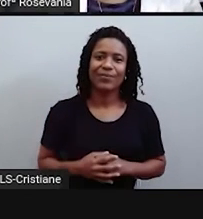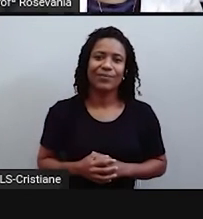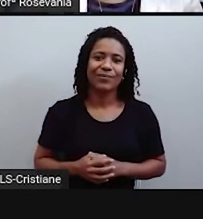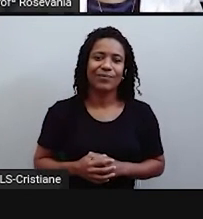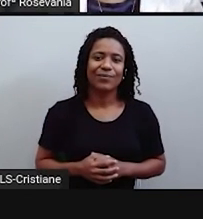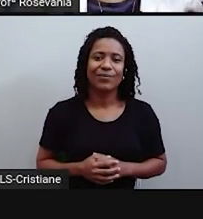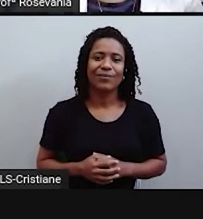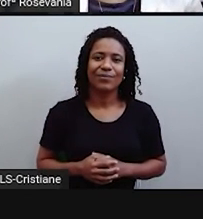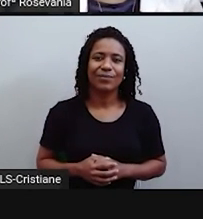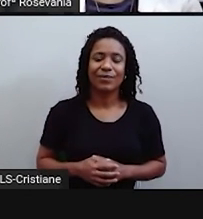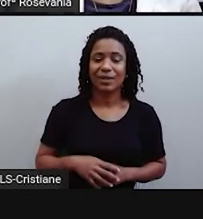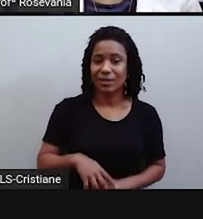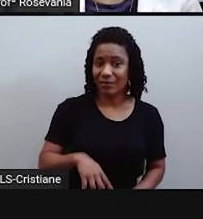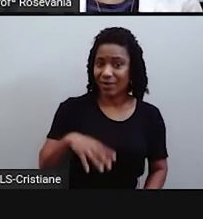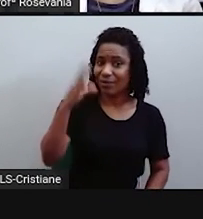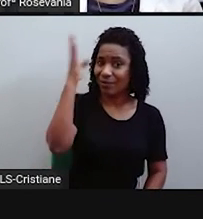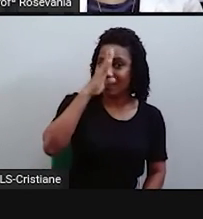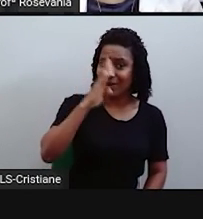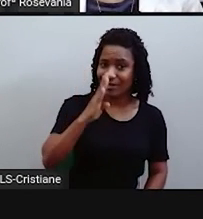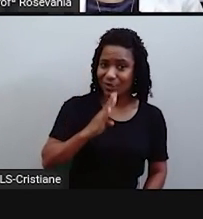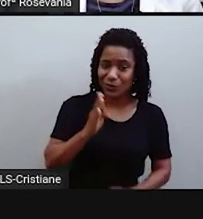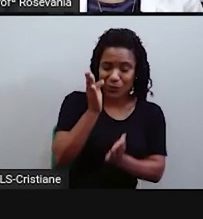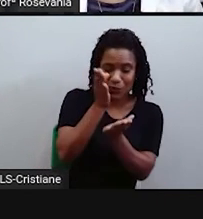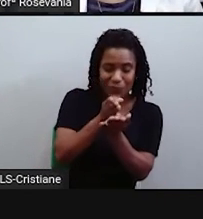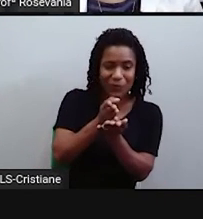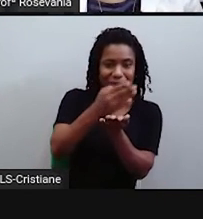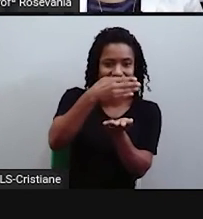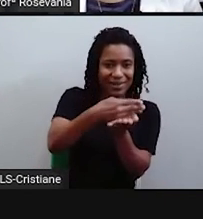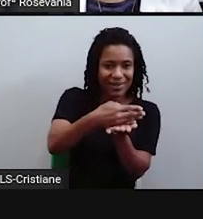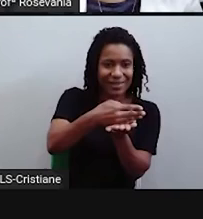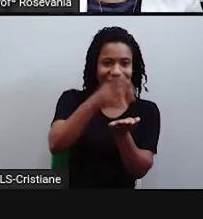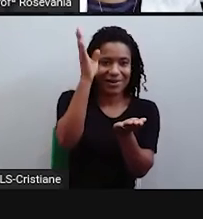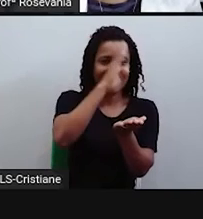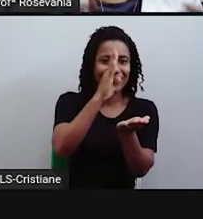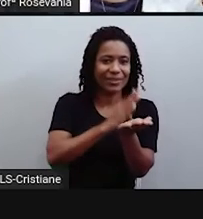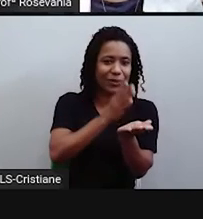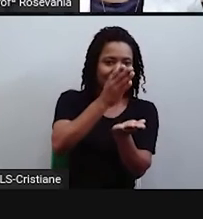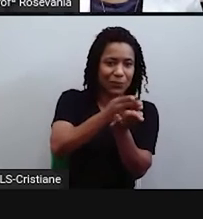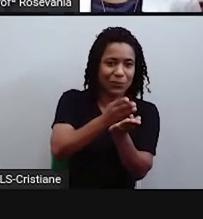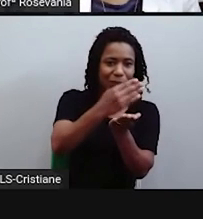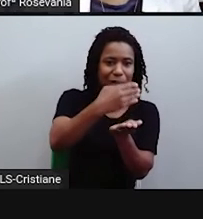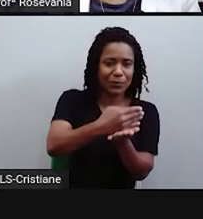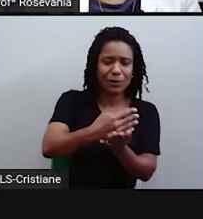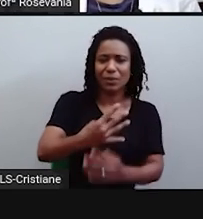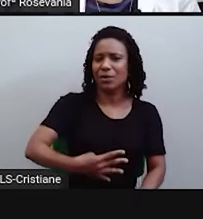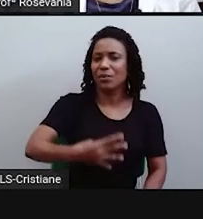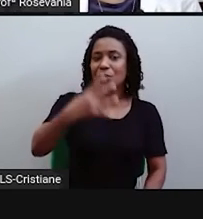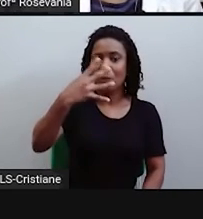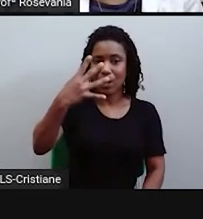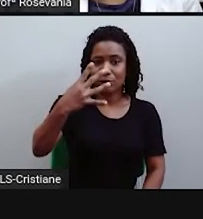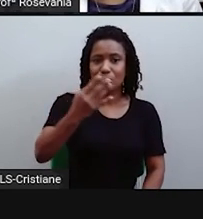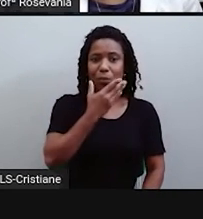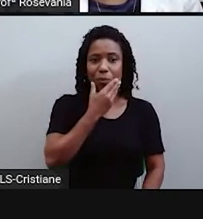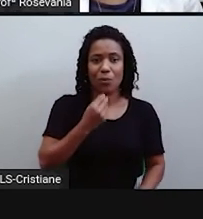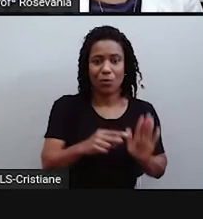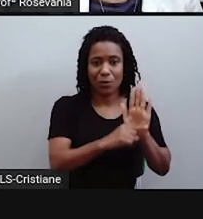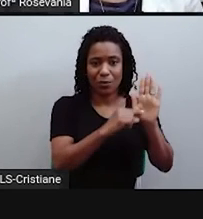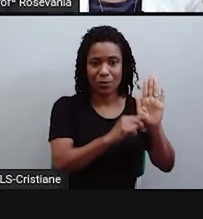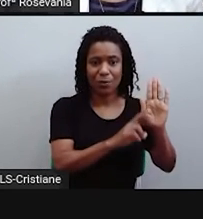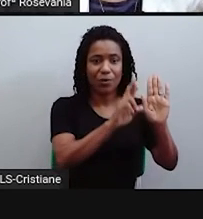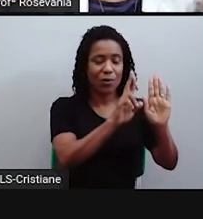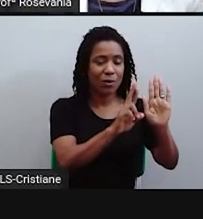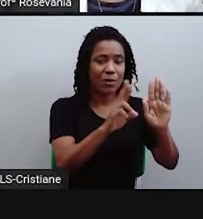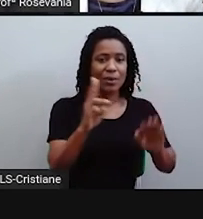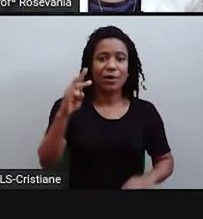chama essa divisão de quatro Brasis, é uma divisão de Milton Santos, que é, né, um geógrafo baiano, né,